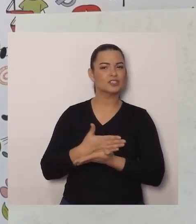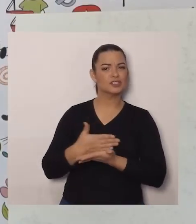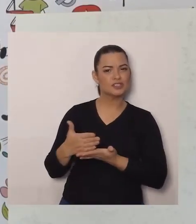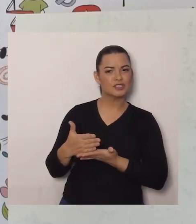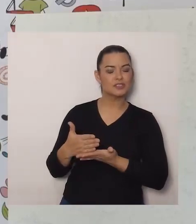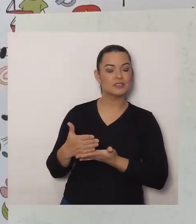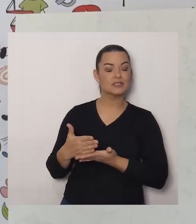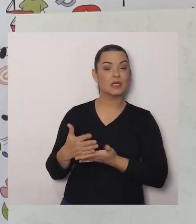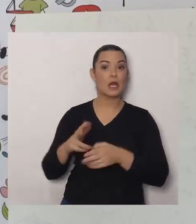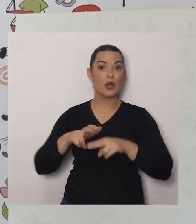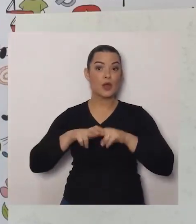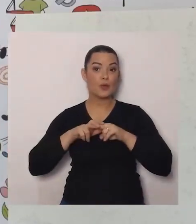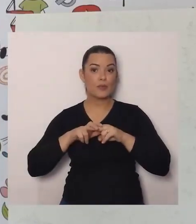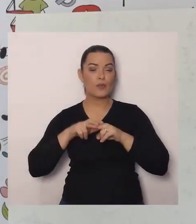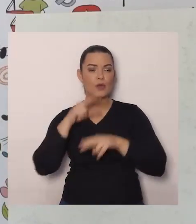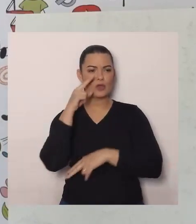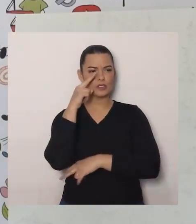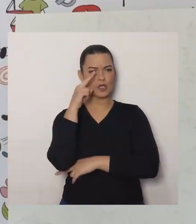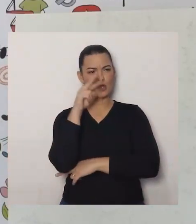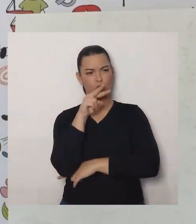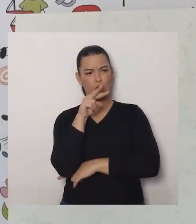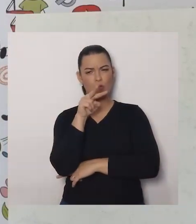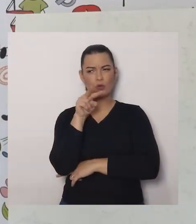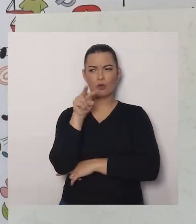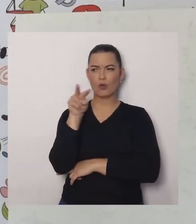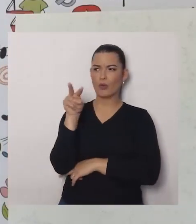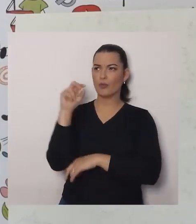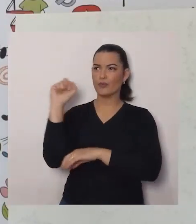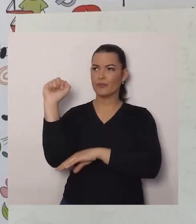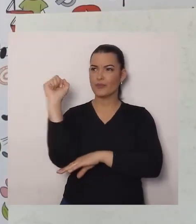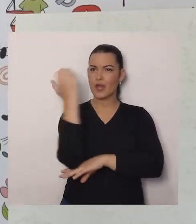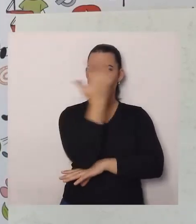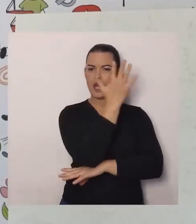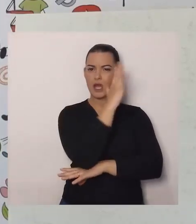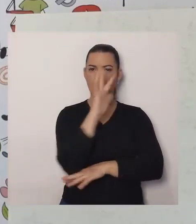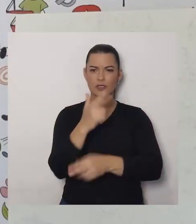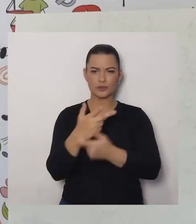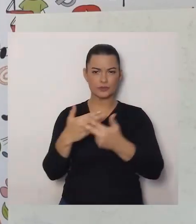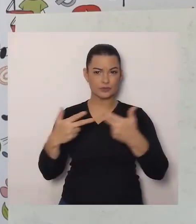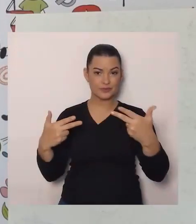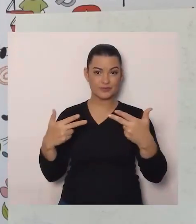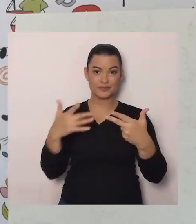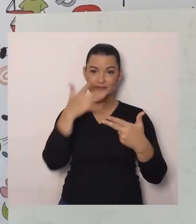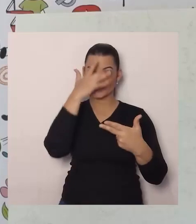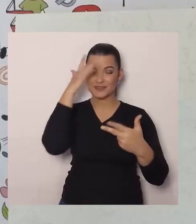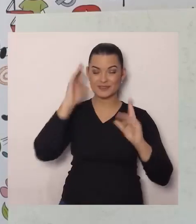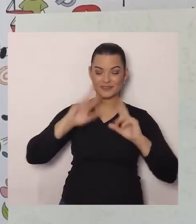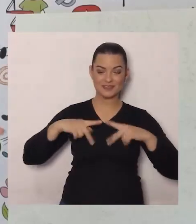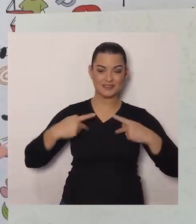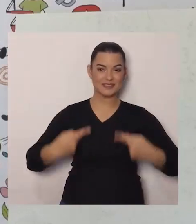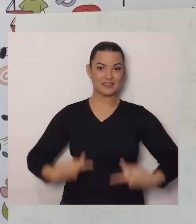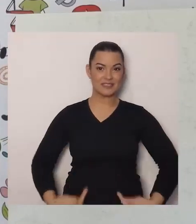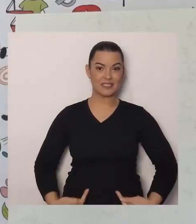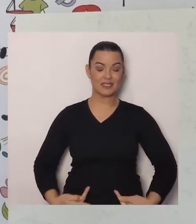Foi pela observação, Da natureza, Que os seres humanos, Conseguiam,